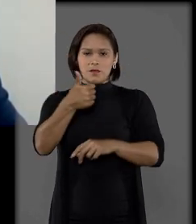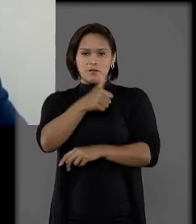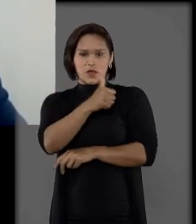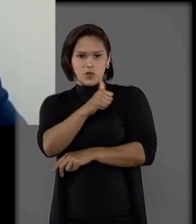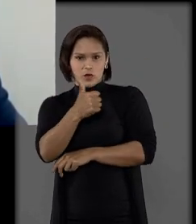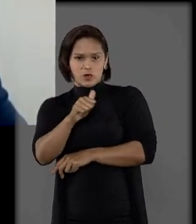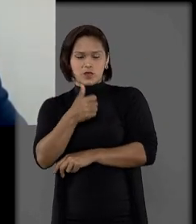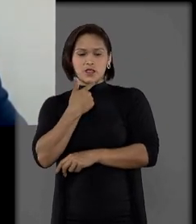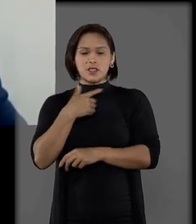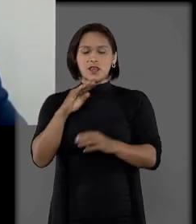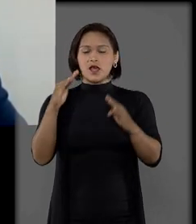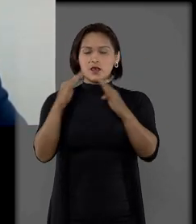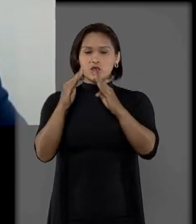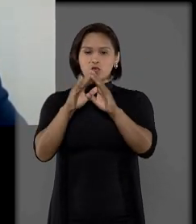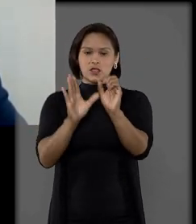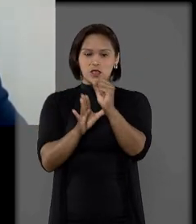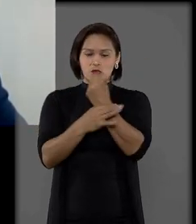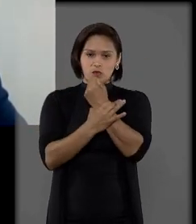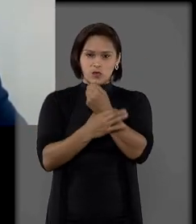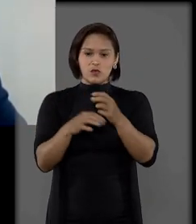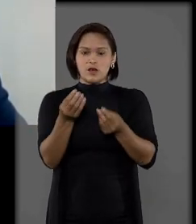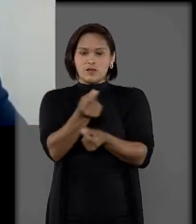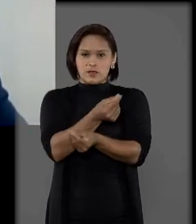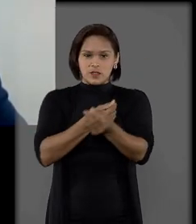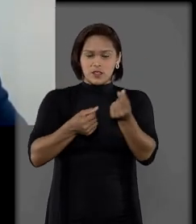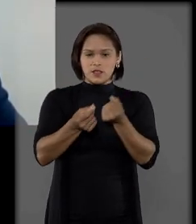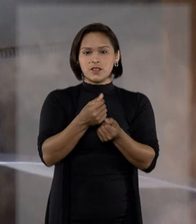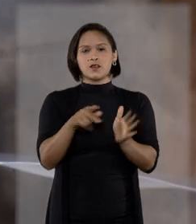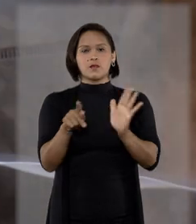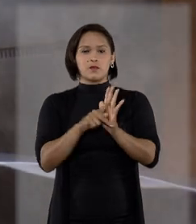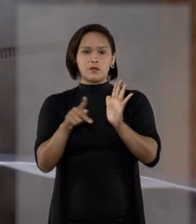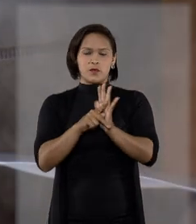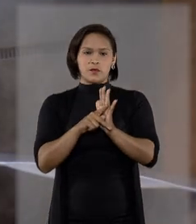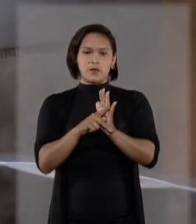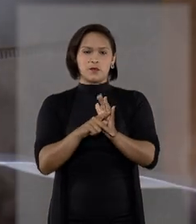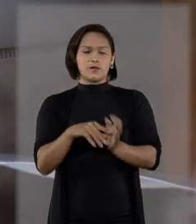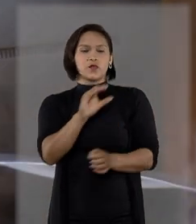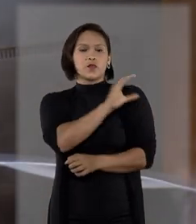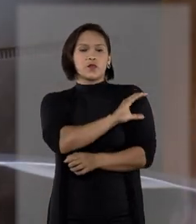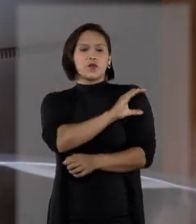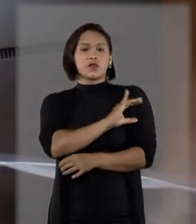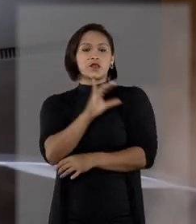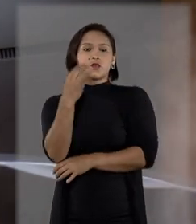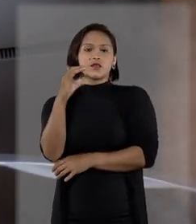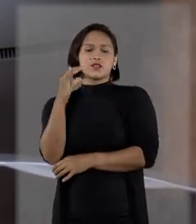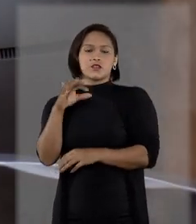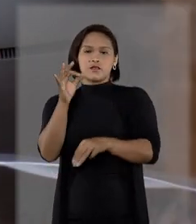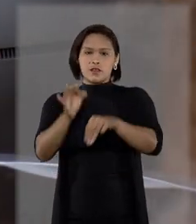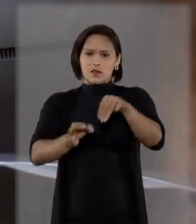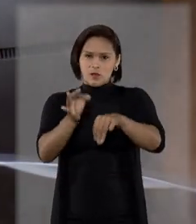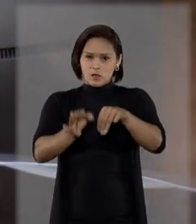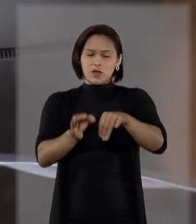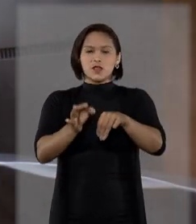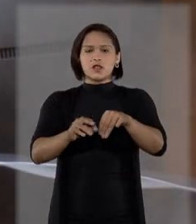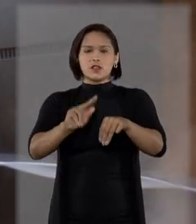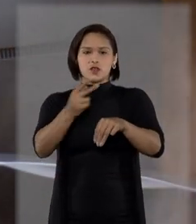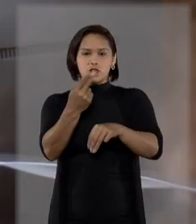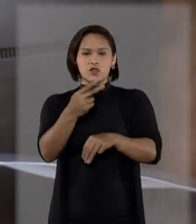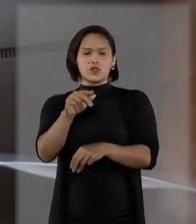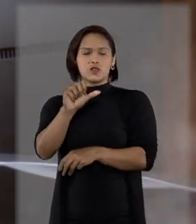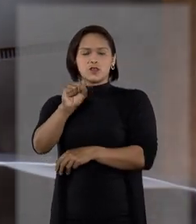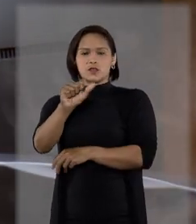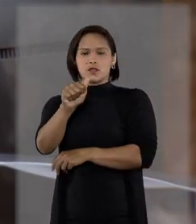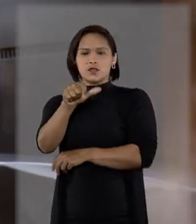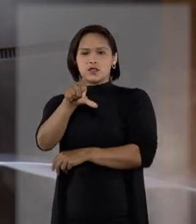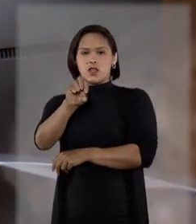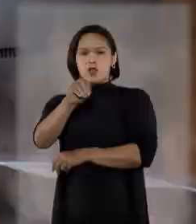nas ações de seguro habitacional do sistema financeiro de habitação. O coordenador científico é o ministro do STJ, Luiz